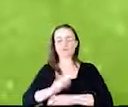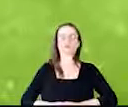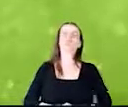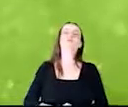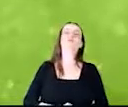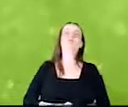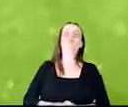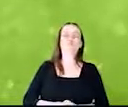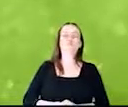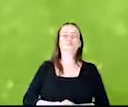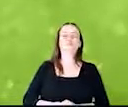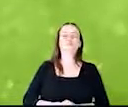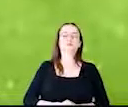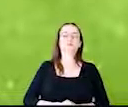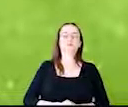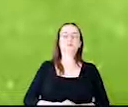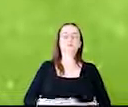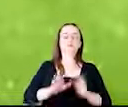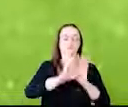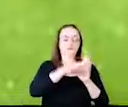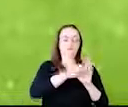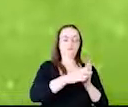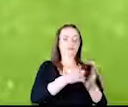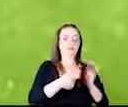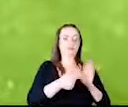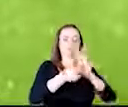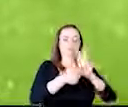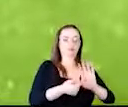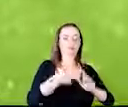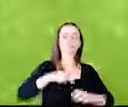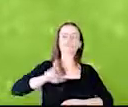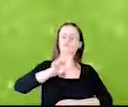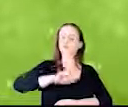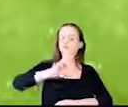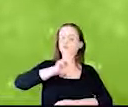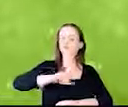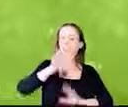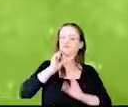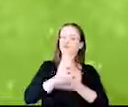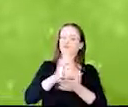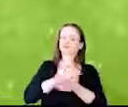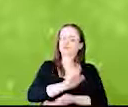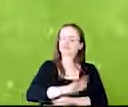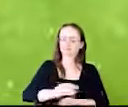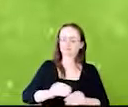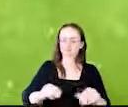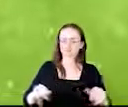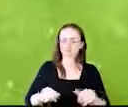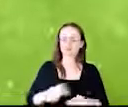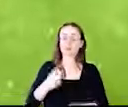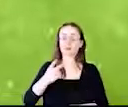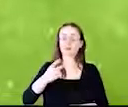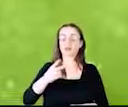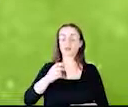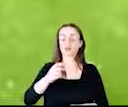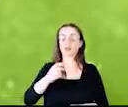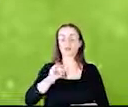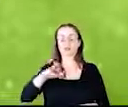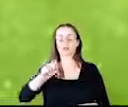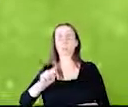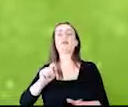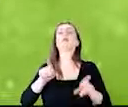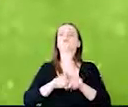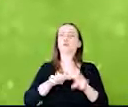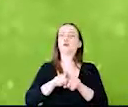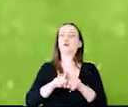O outro conceito que eu queria trazer é o uso intensivo do solo. A segunda safra. A segunda safra, ela também poupa floresta.